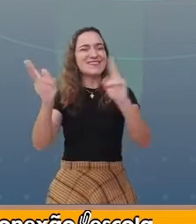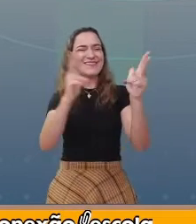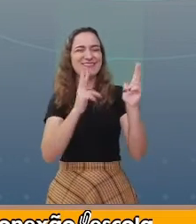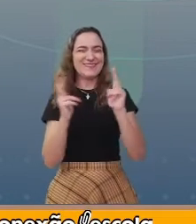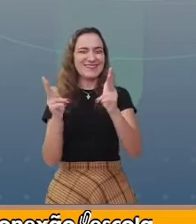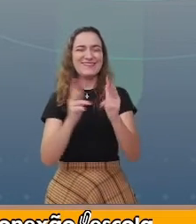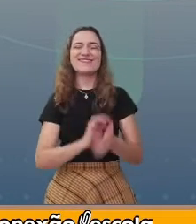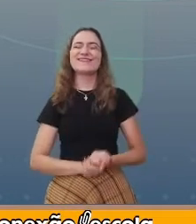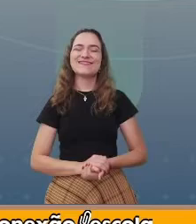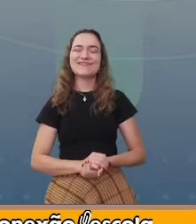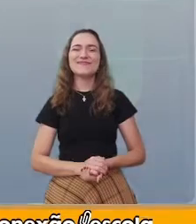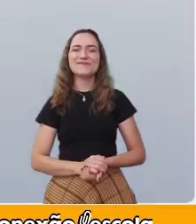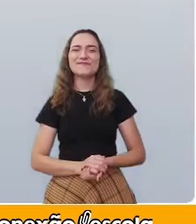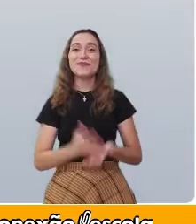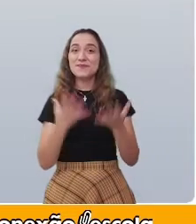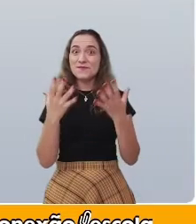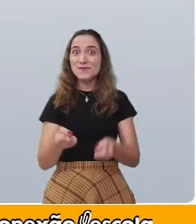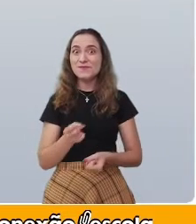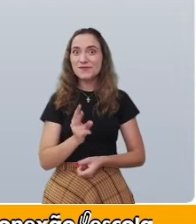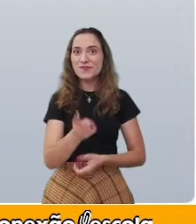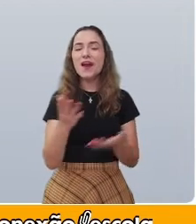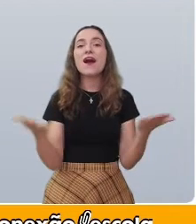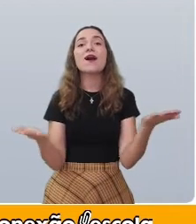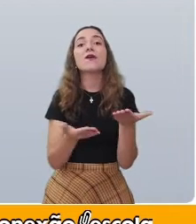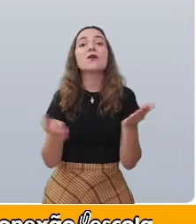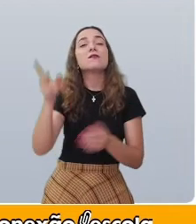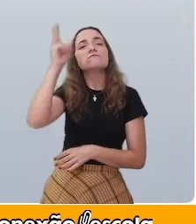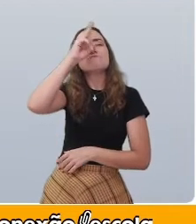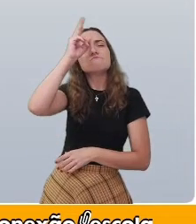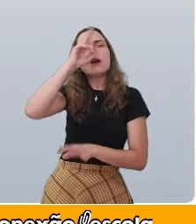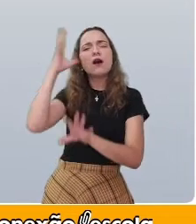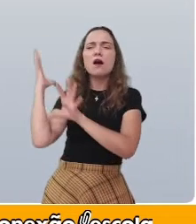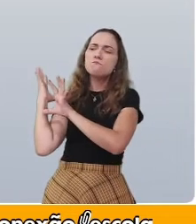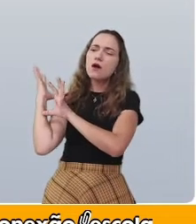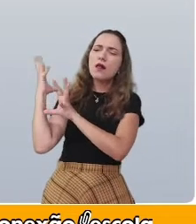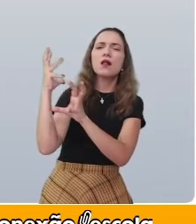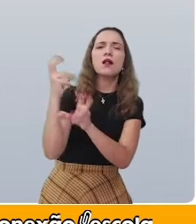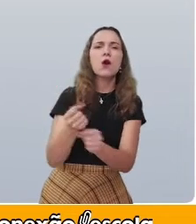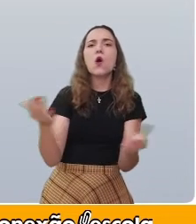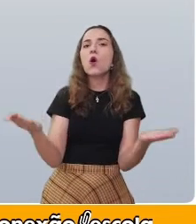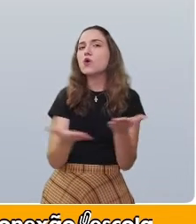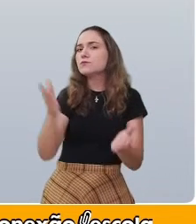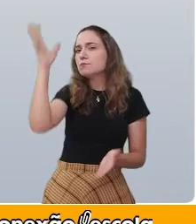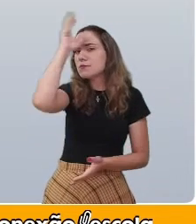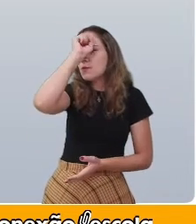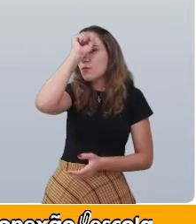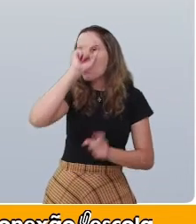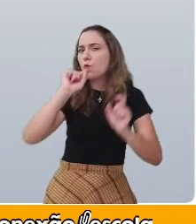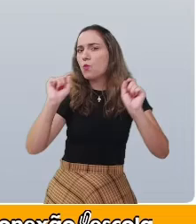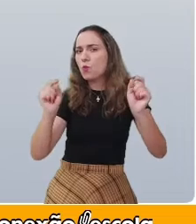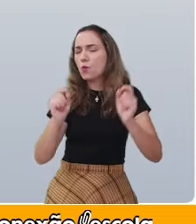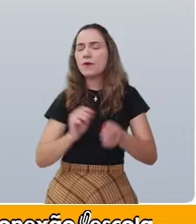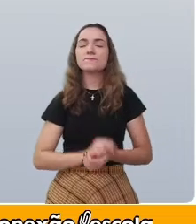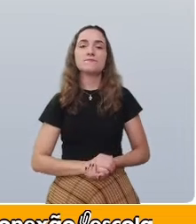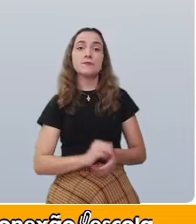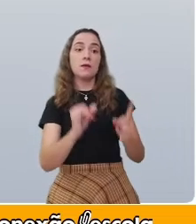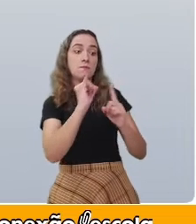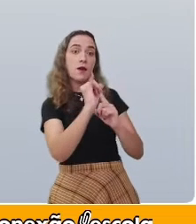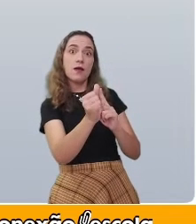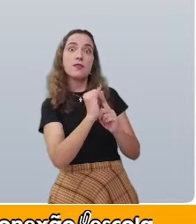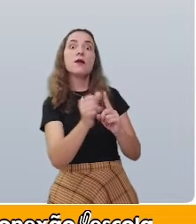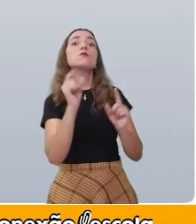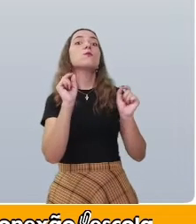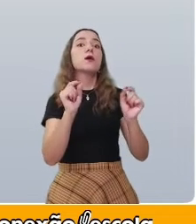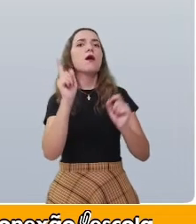Vamos lá. Recordando tudo o que nós aprendemos hoje. As parlendas são textos